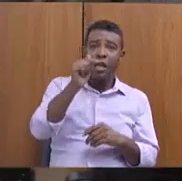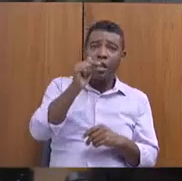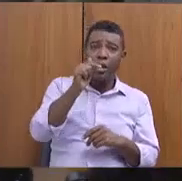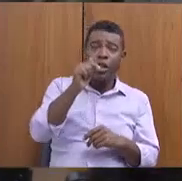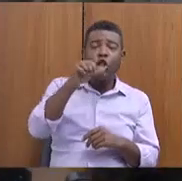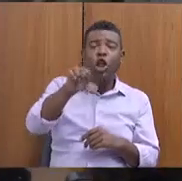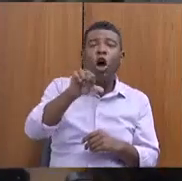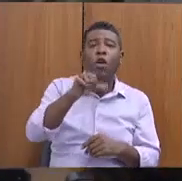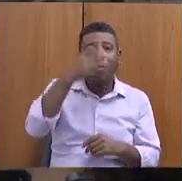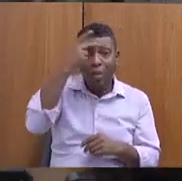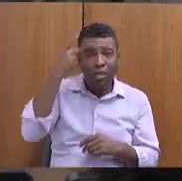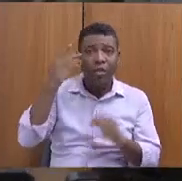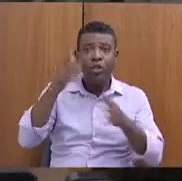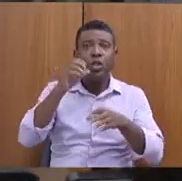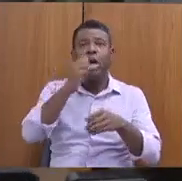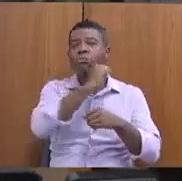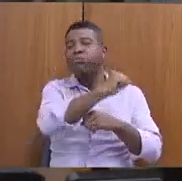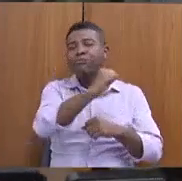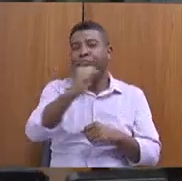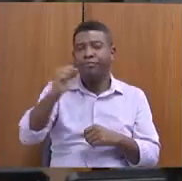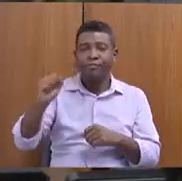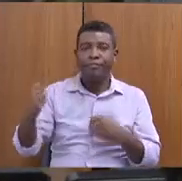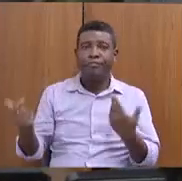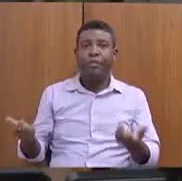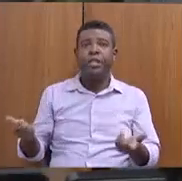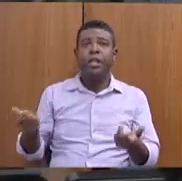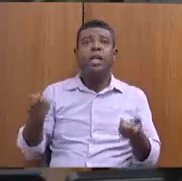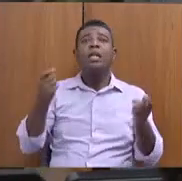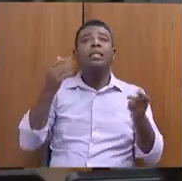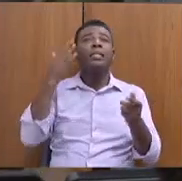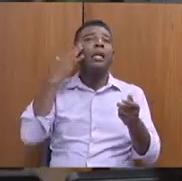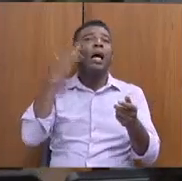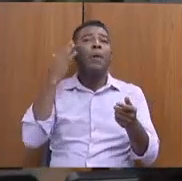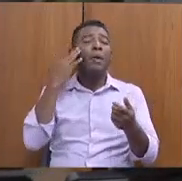queríamos saber de forma mais objetiva,